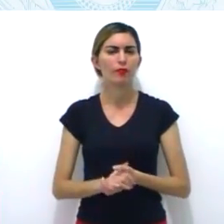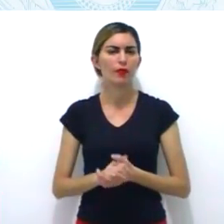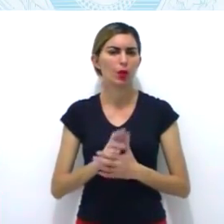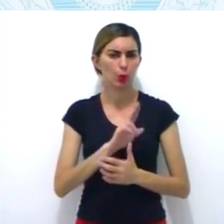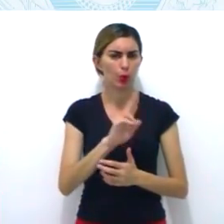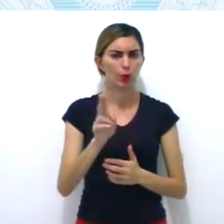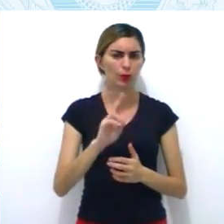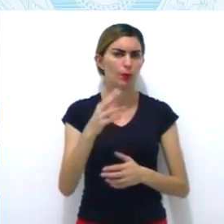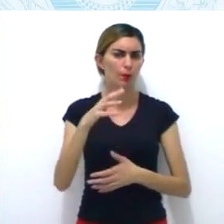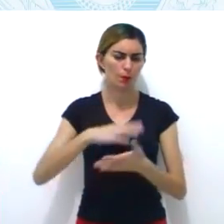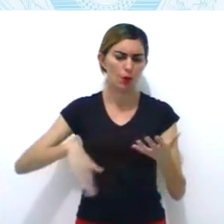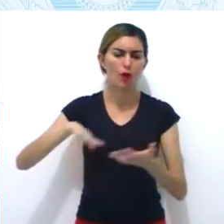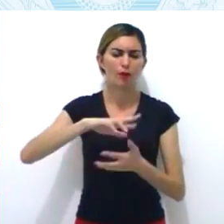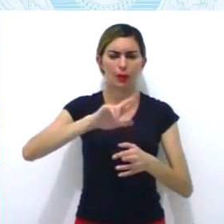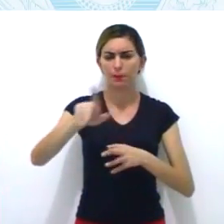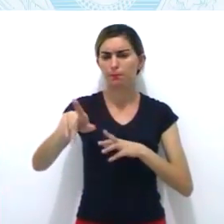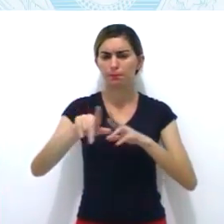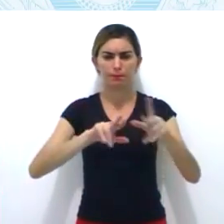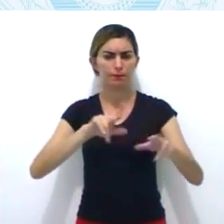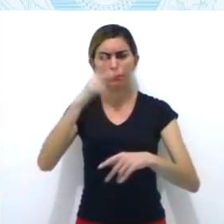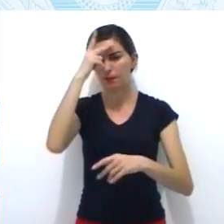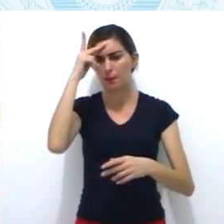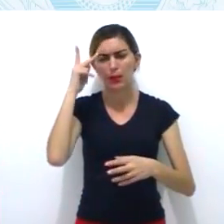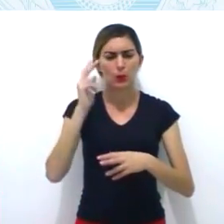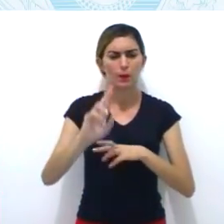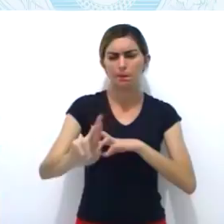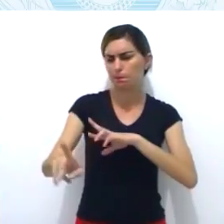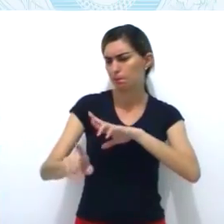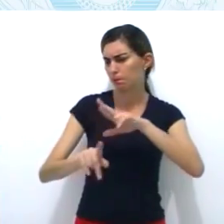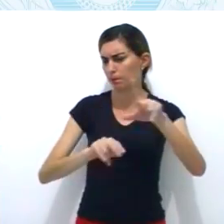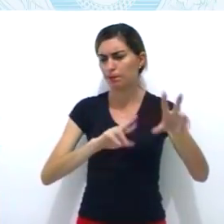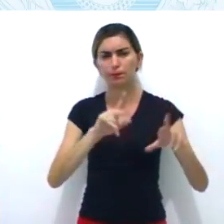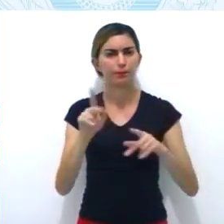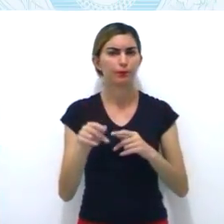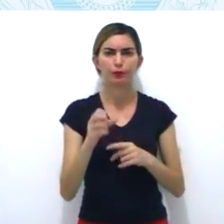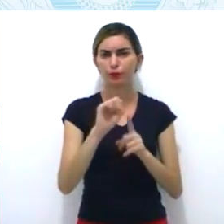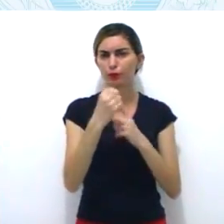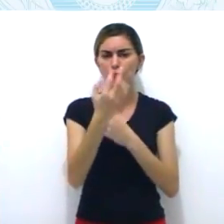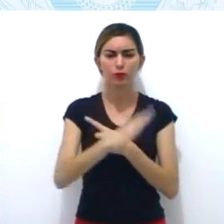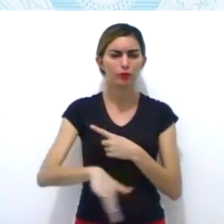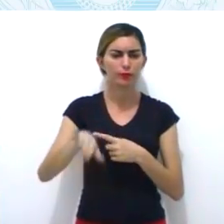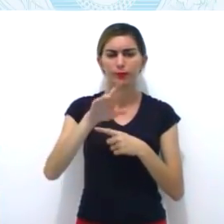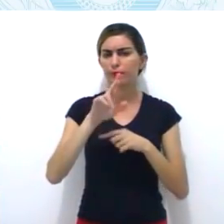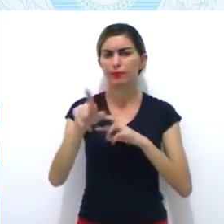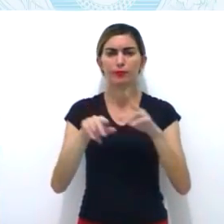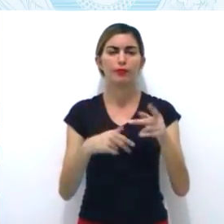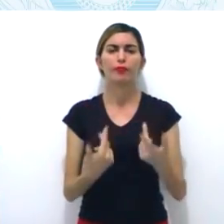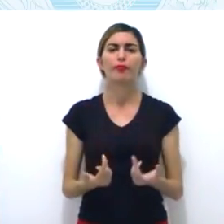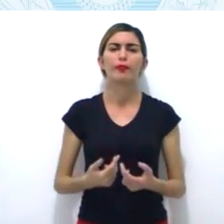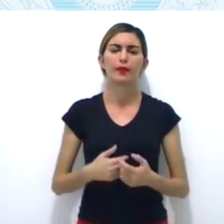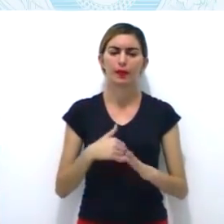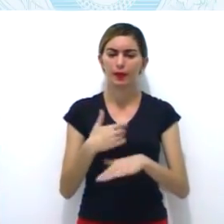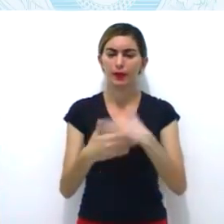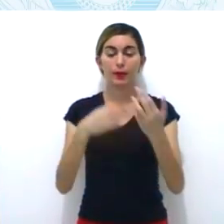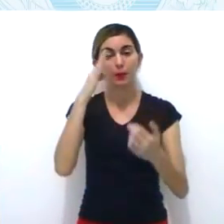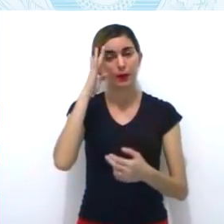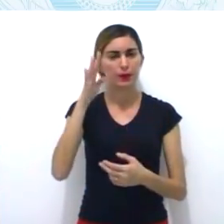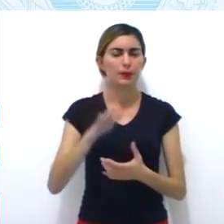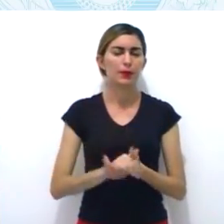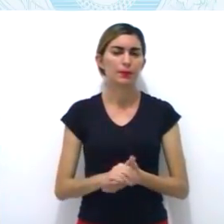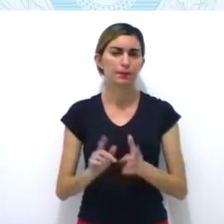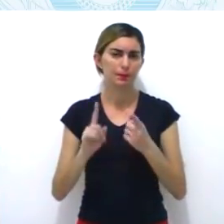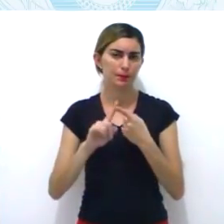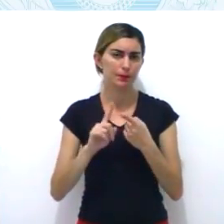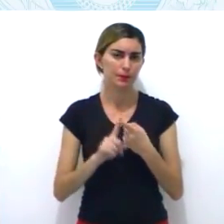principais. Primeiro, satisfação popular, isso era recorrente. Com elevado preço cobrado pelos produtos